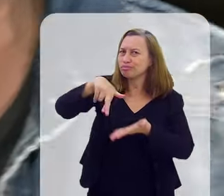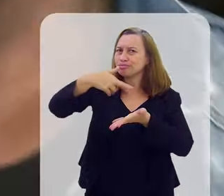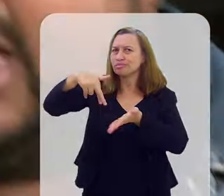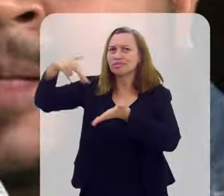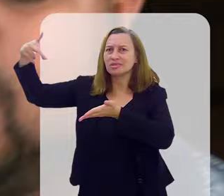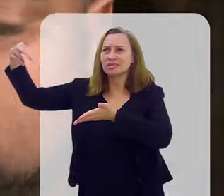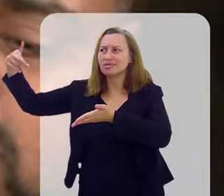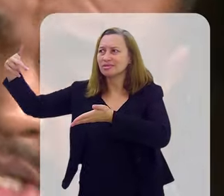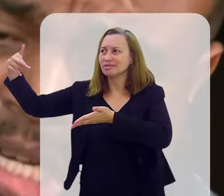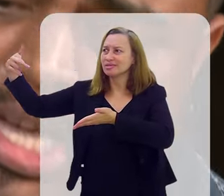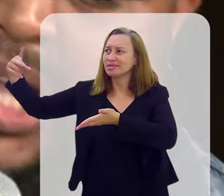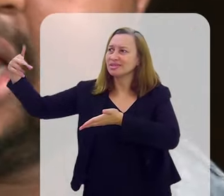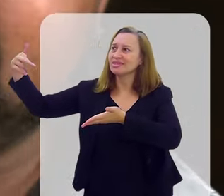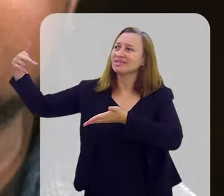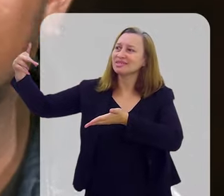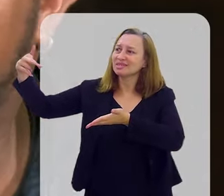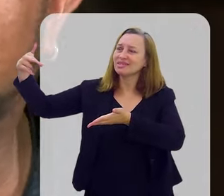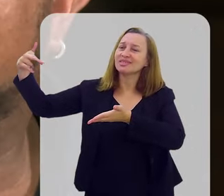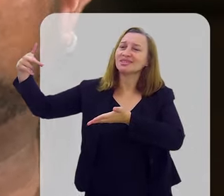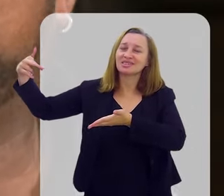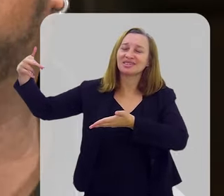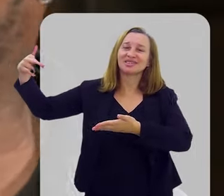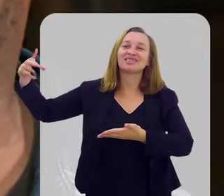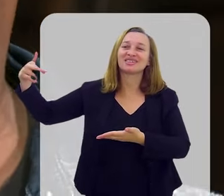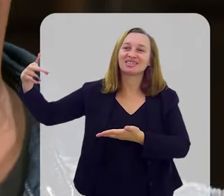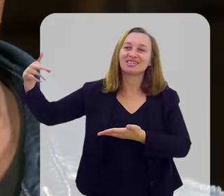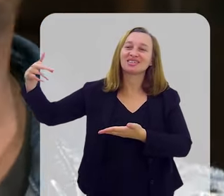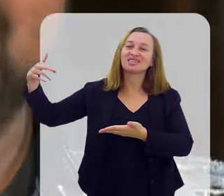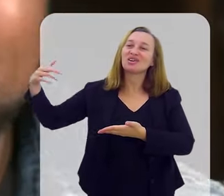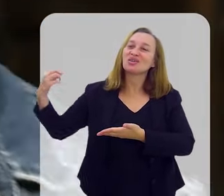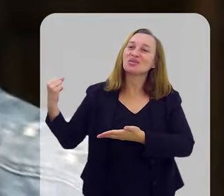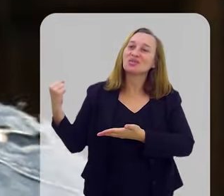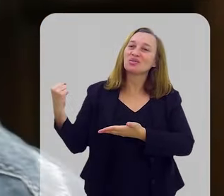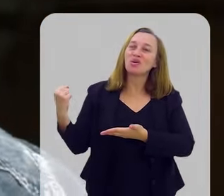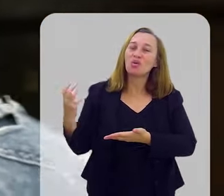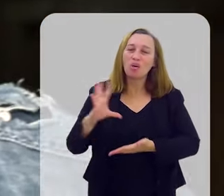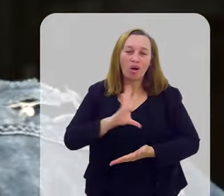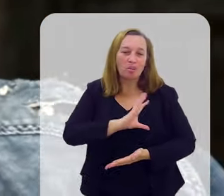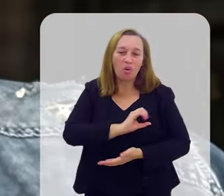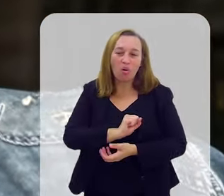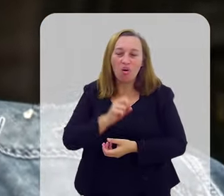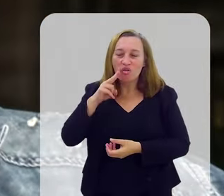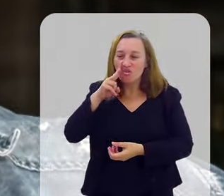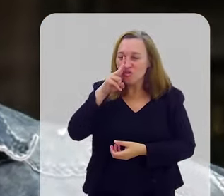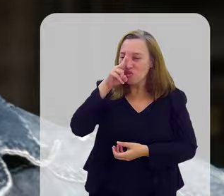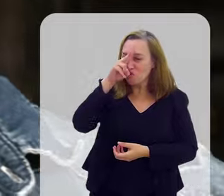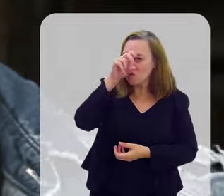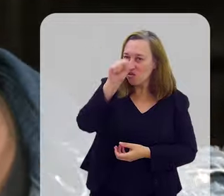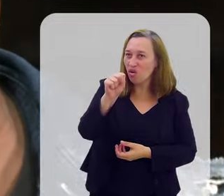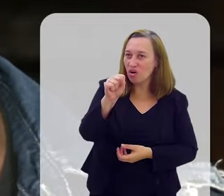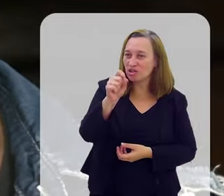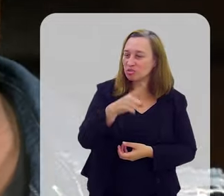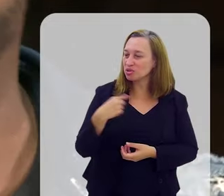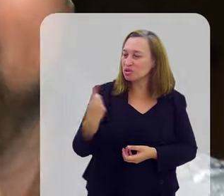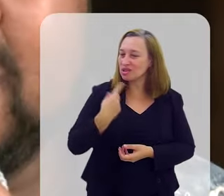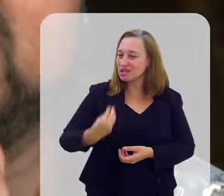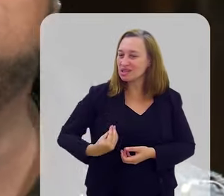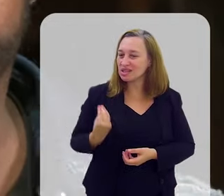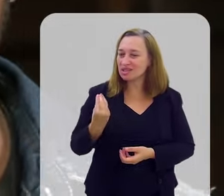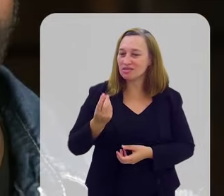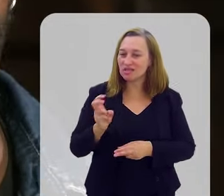O dia chegou O rei ressuscitou